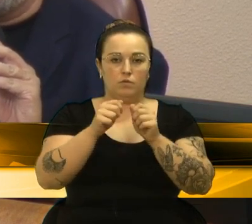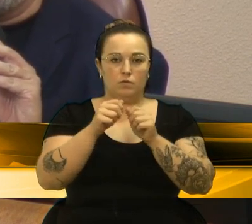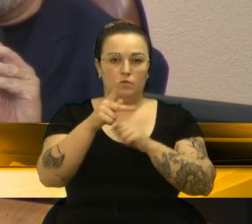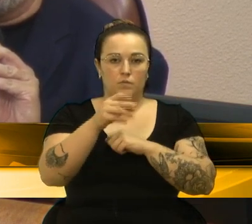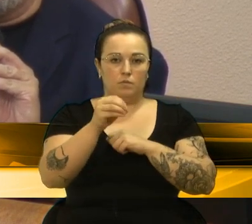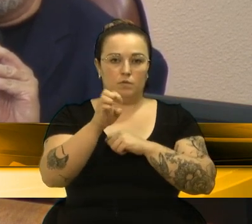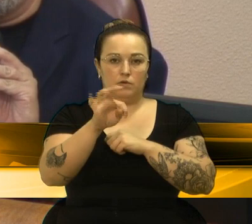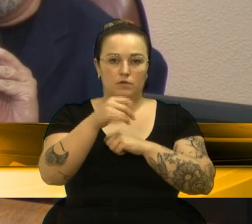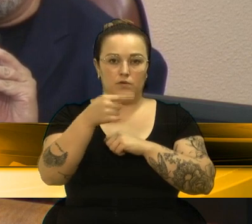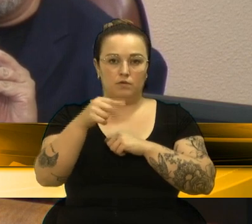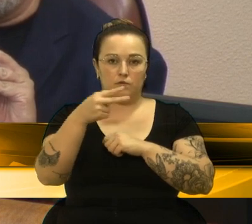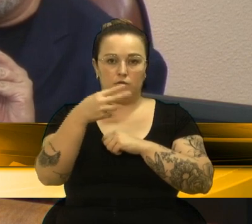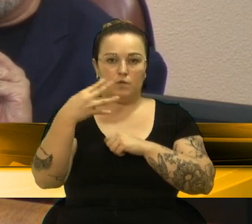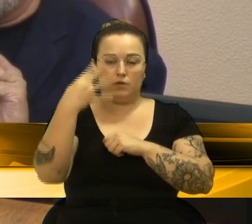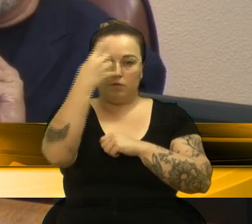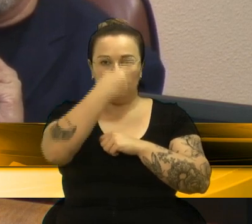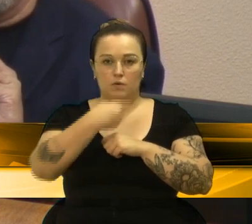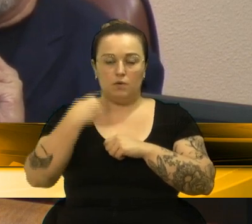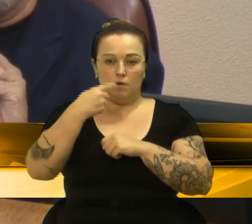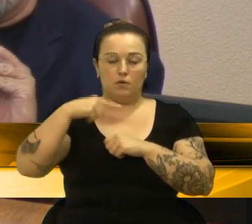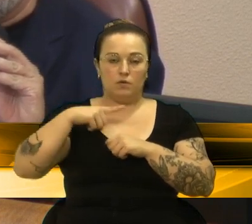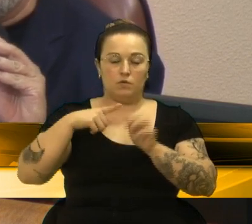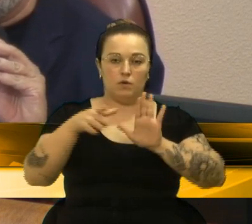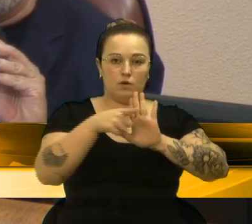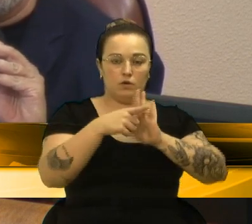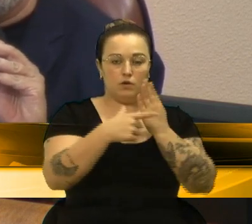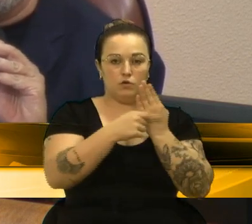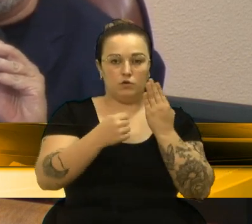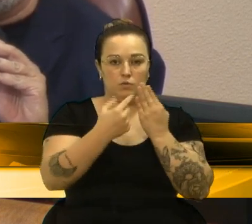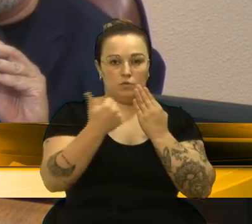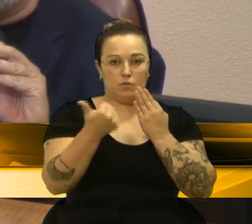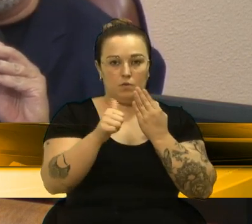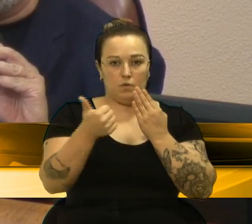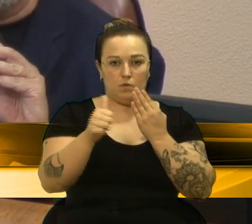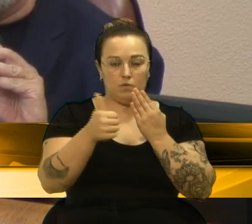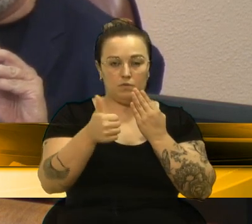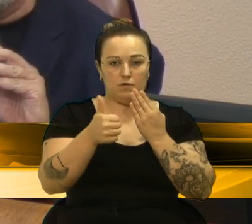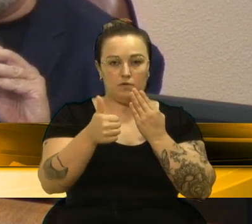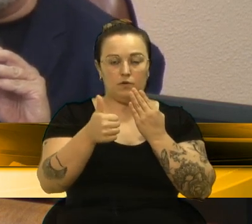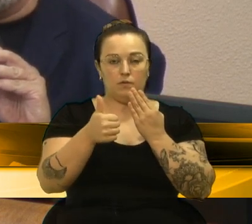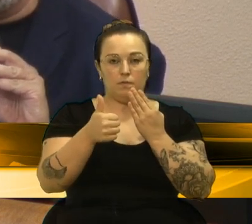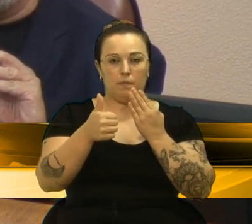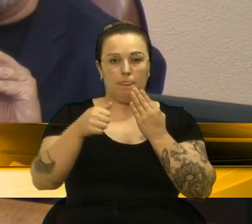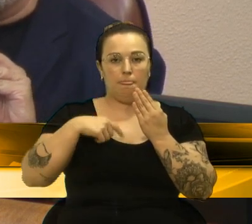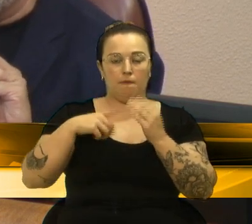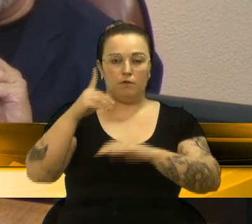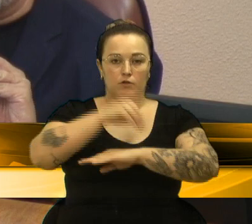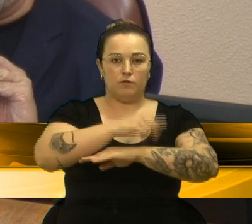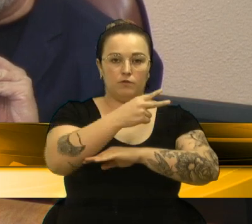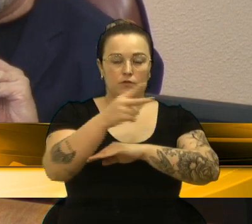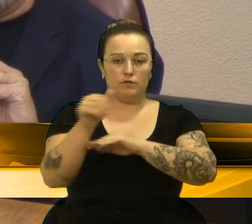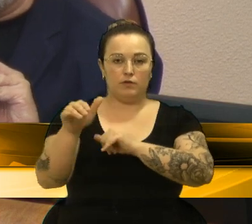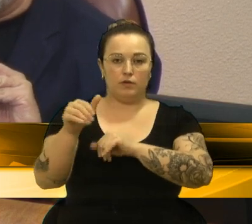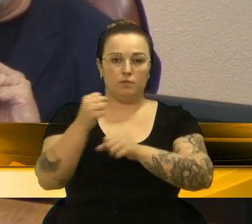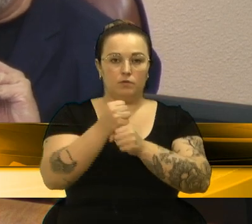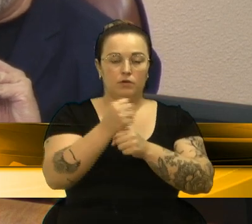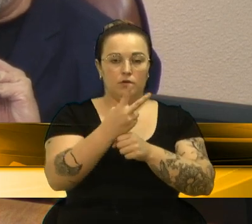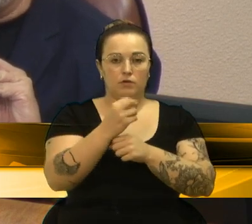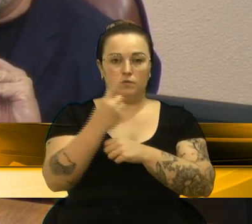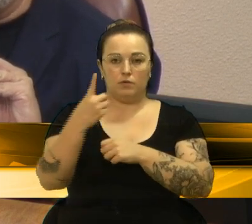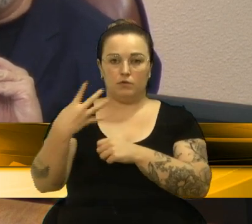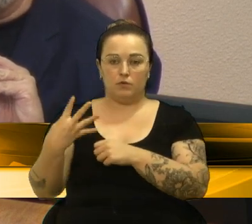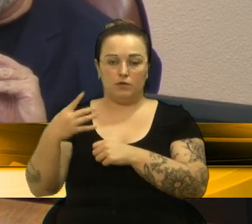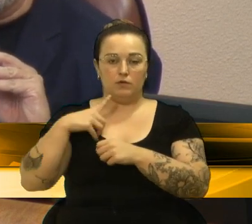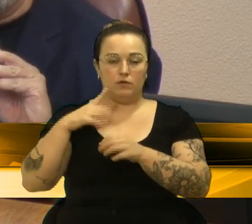Municipal de Saúde, conforme prevê o artigo 11, 7º da Lei nº 7.854, 22 de setembro de 2014, reformula a